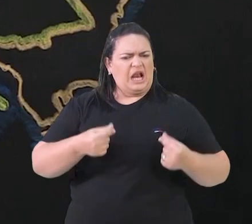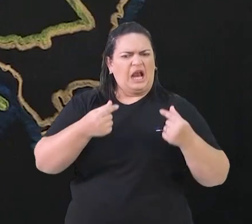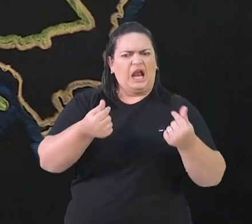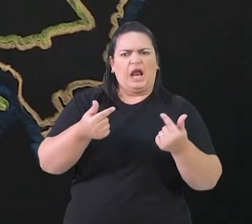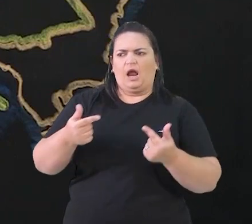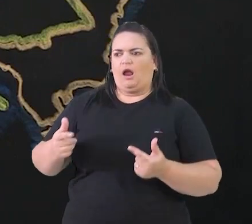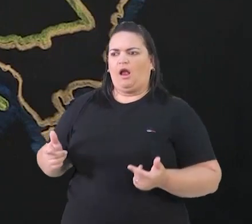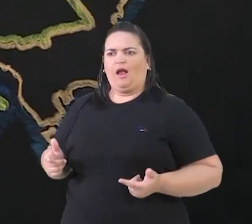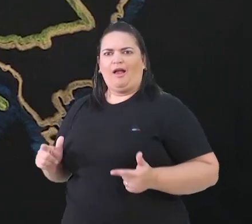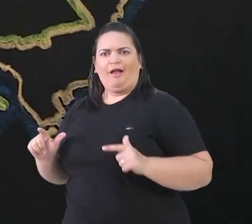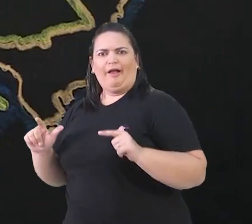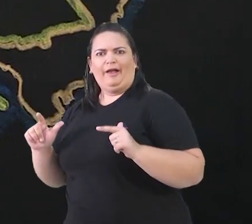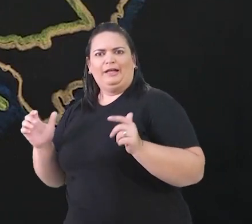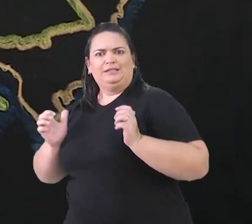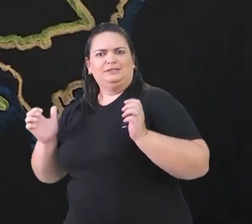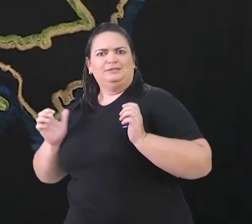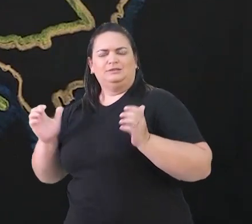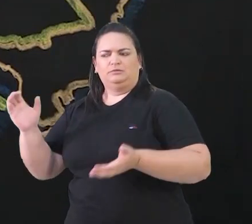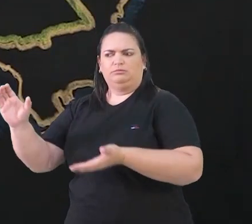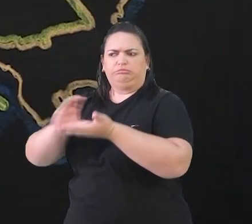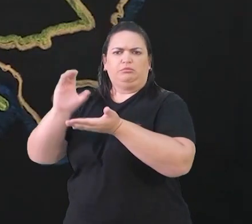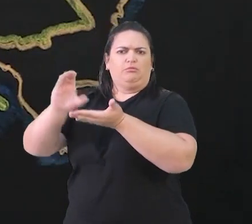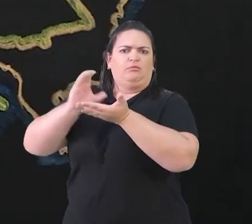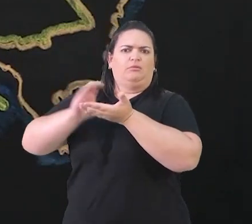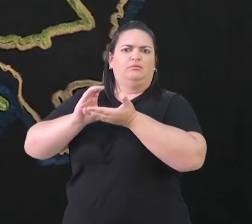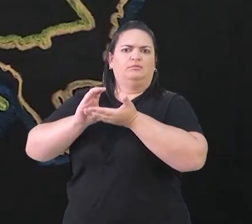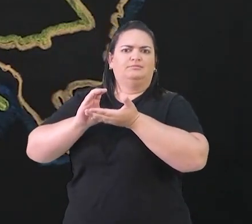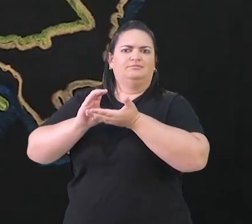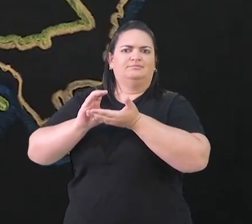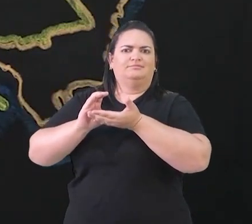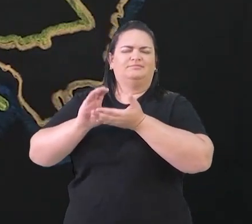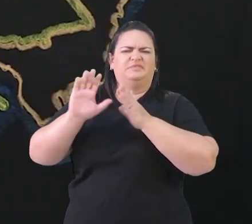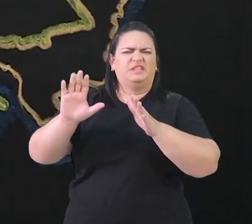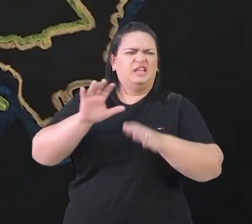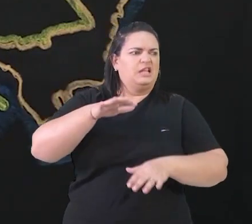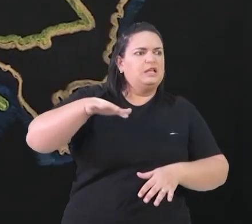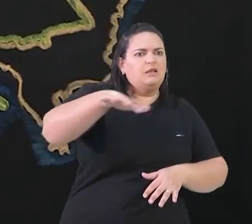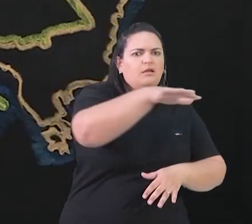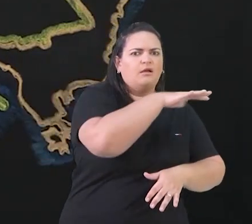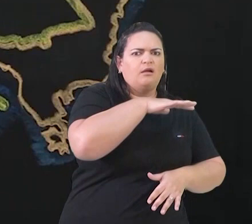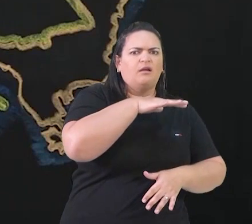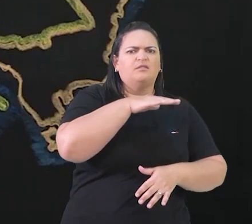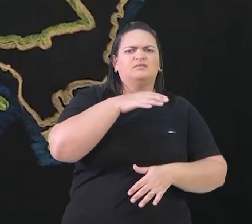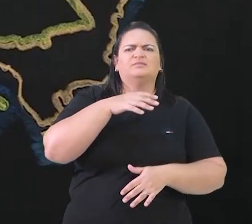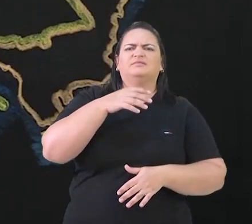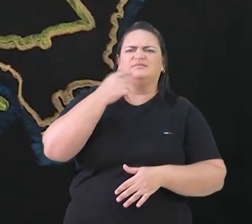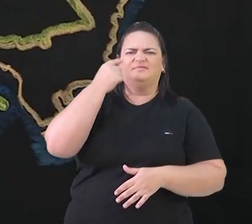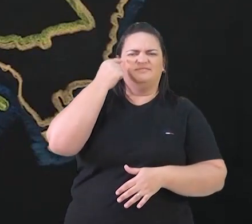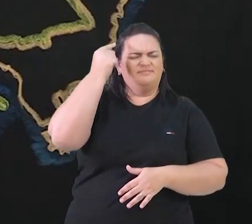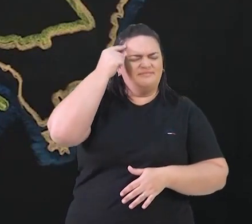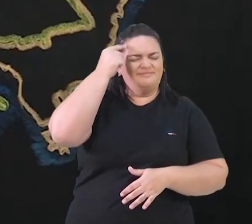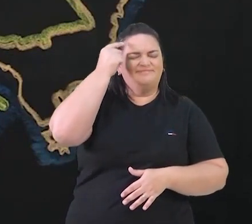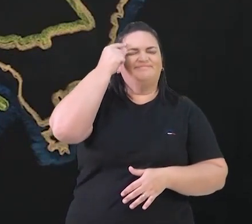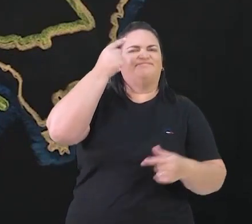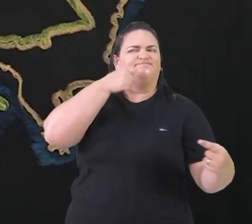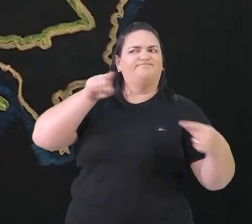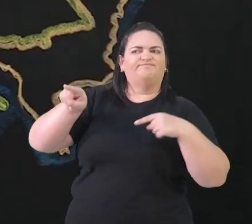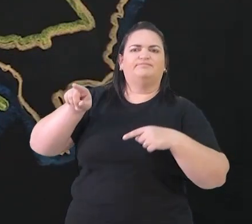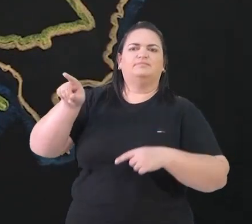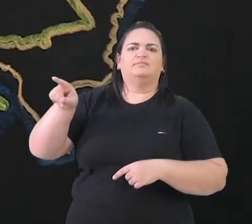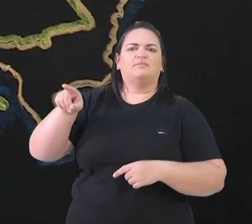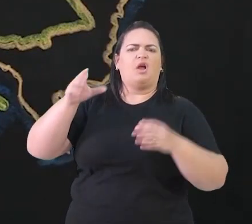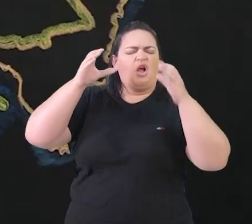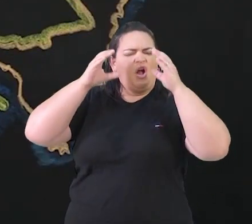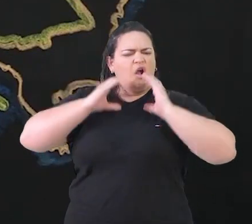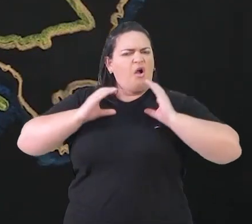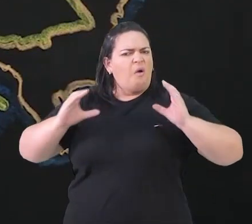e mais preocupada com a acumulação de riqueza. Essa crítica geral sobre o comportamento da Igreja foi muito